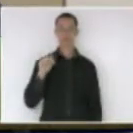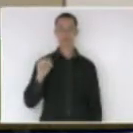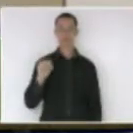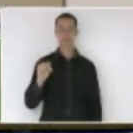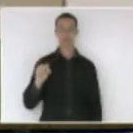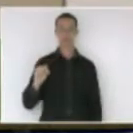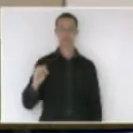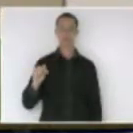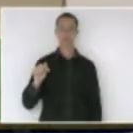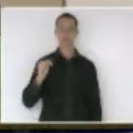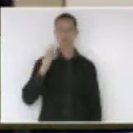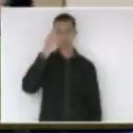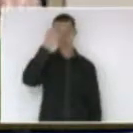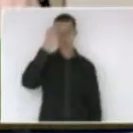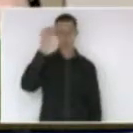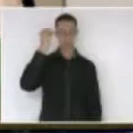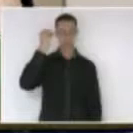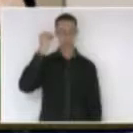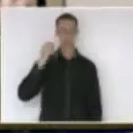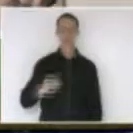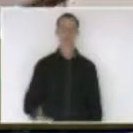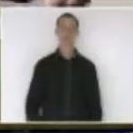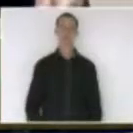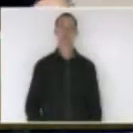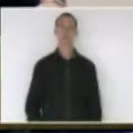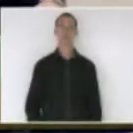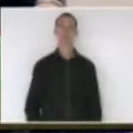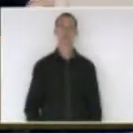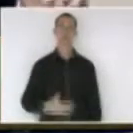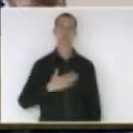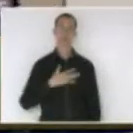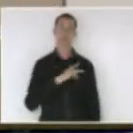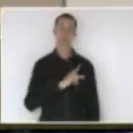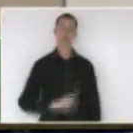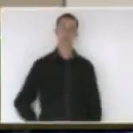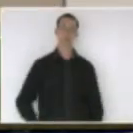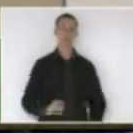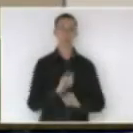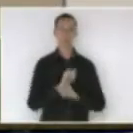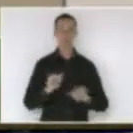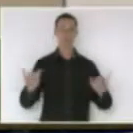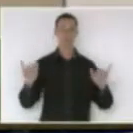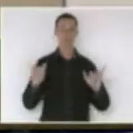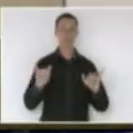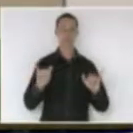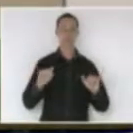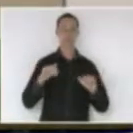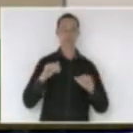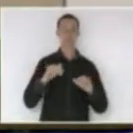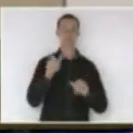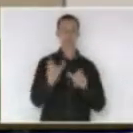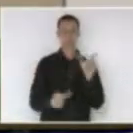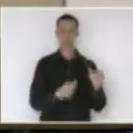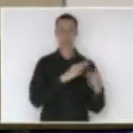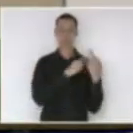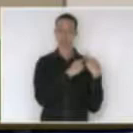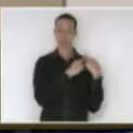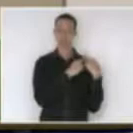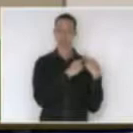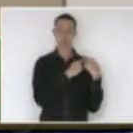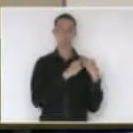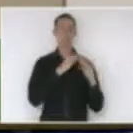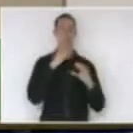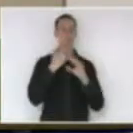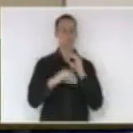deputada Luciane Carminati esta presidência comunica que encaminhará aos destinatários